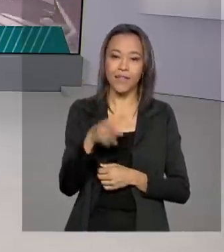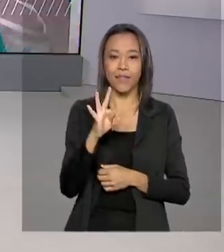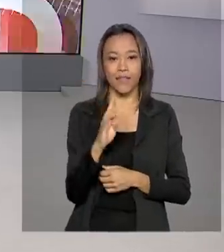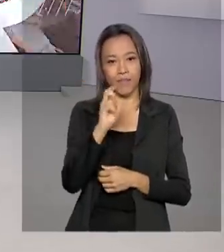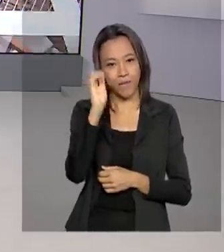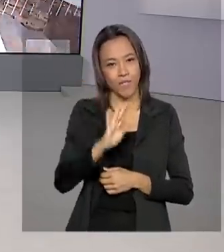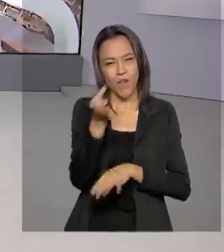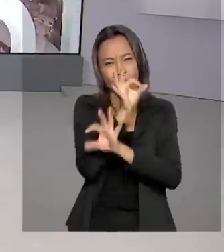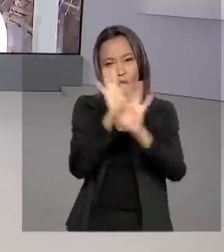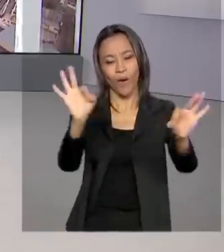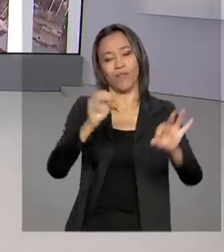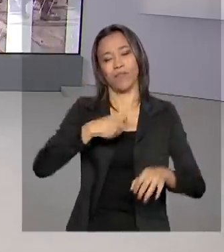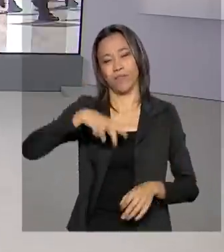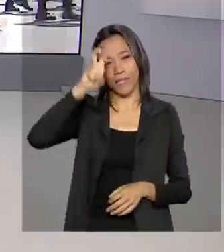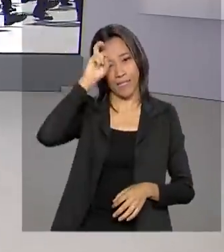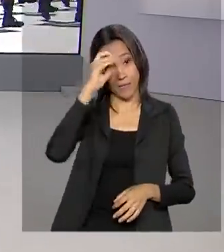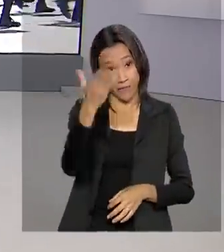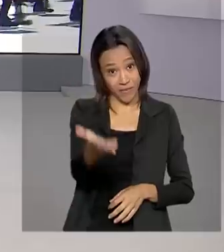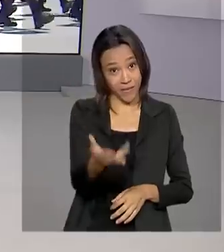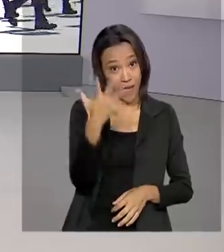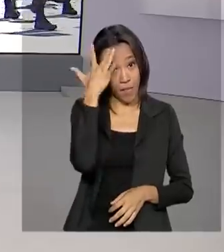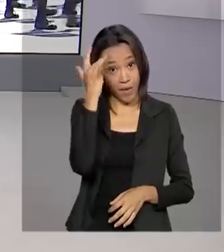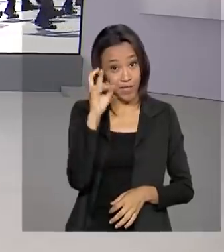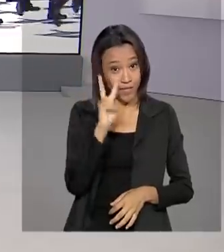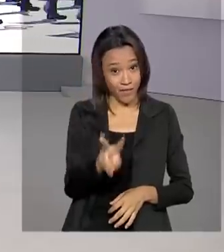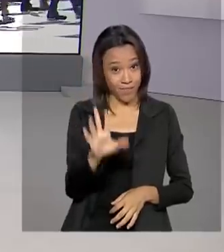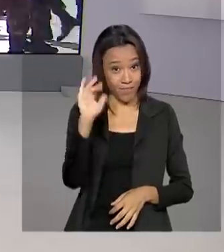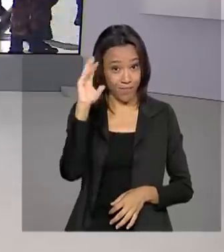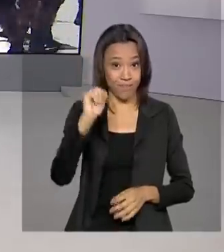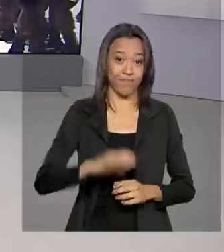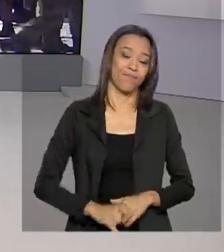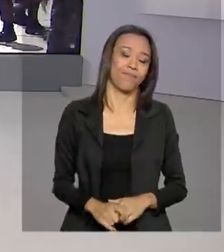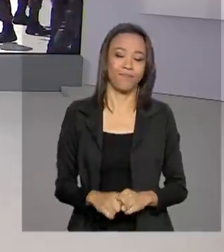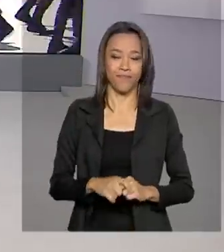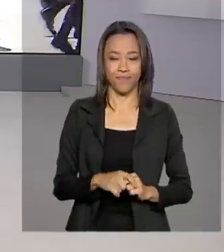Brasil, ótima quinta-feira para você, nos vemos amanhã, tchau, tchau!